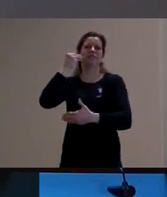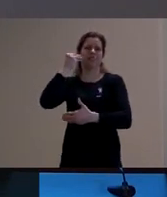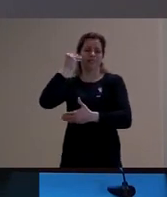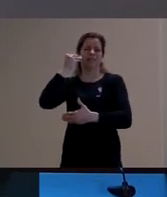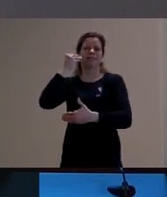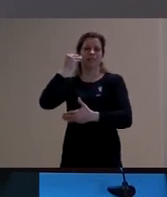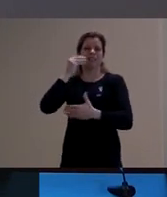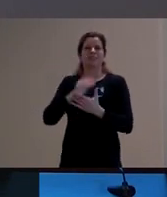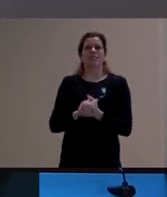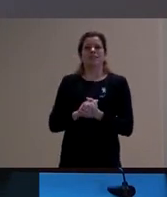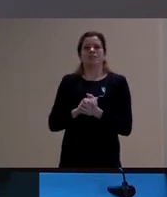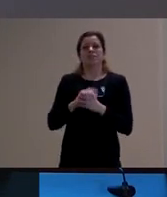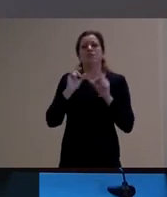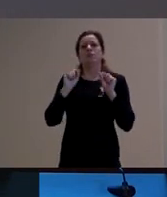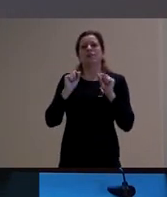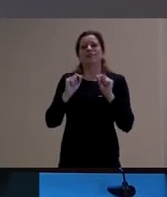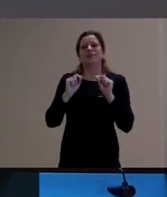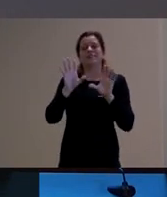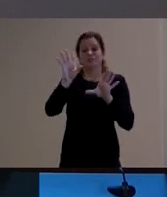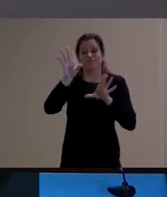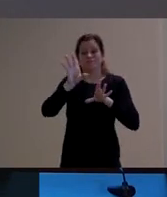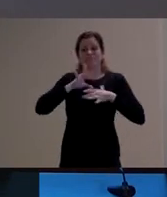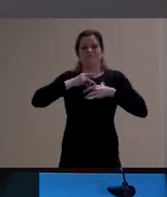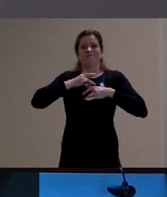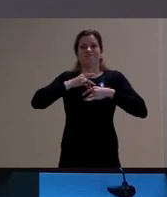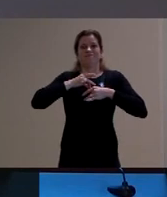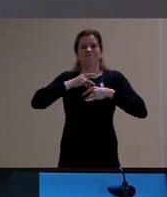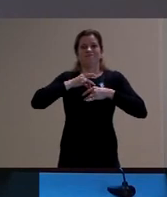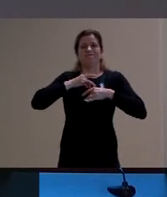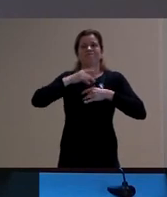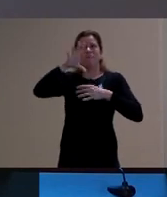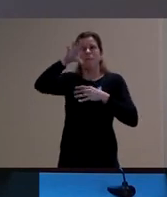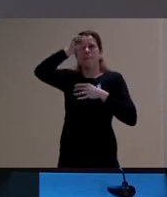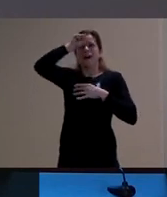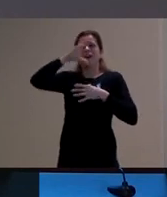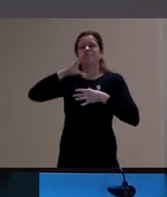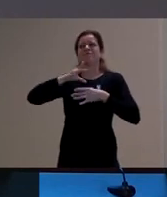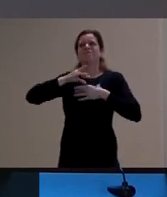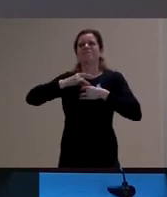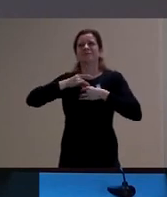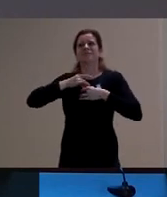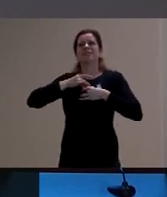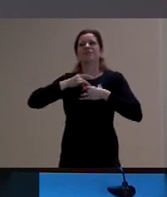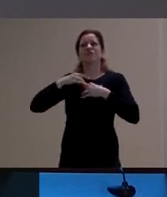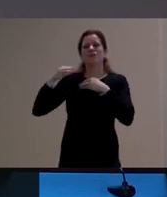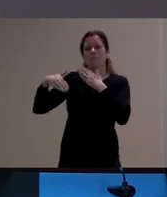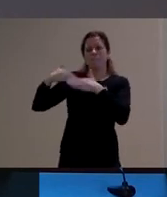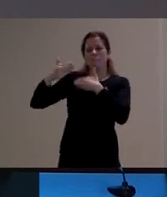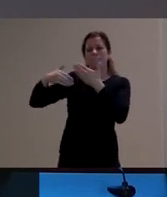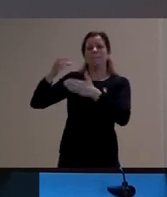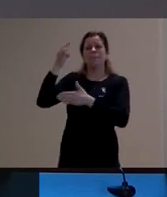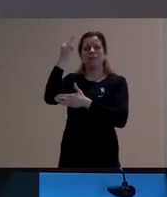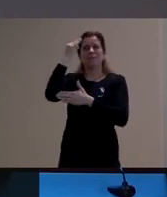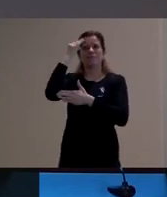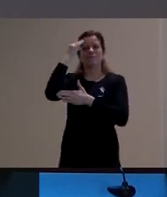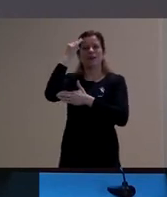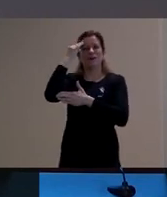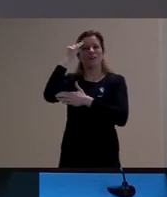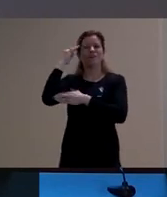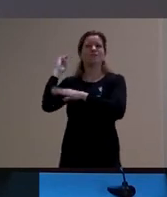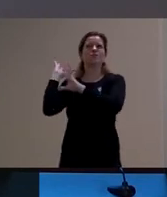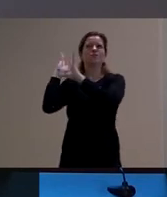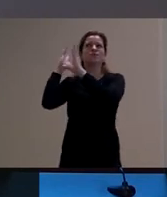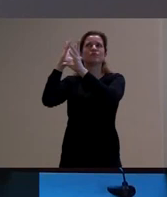produz marcas que cria memórias que dialoga